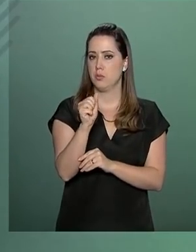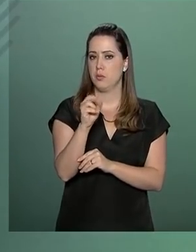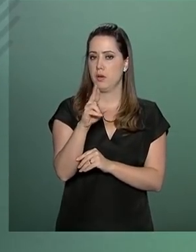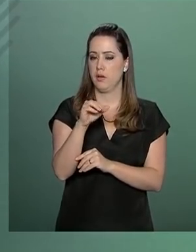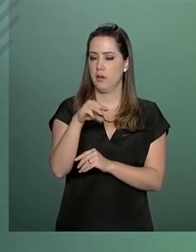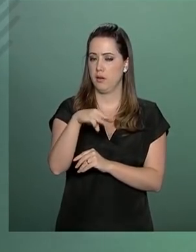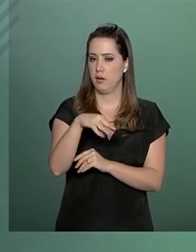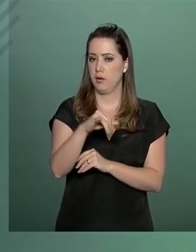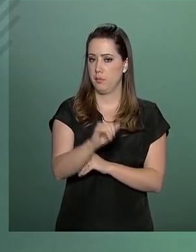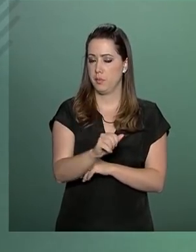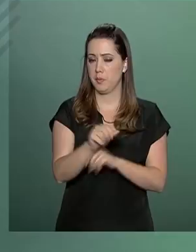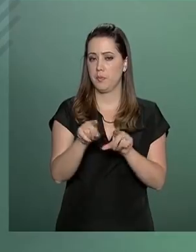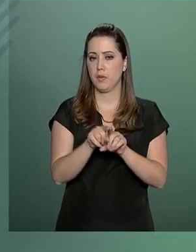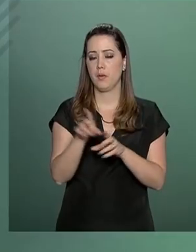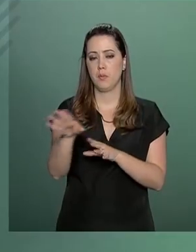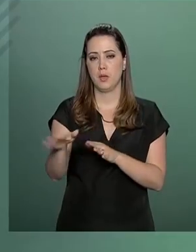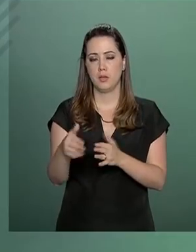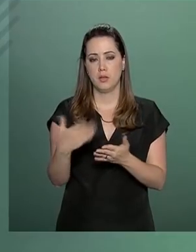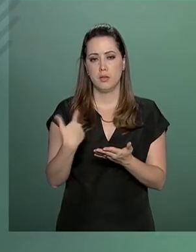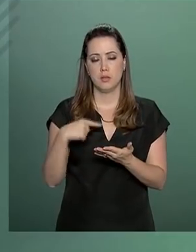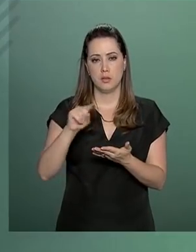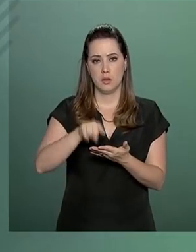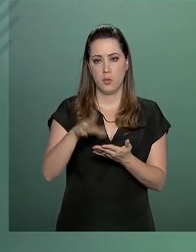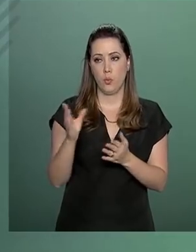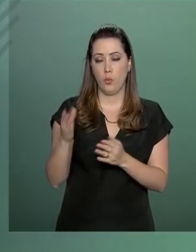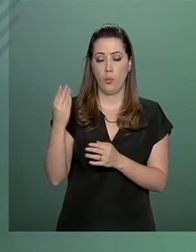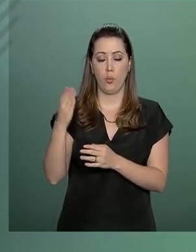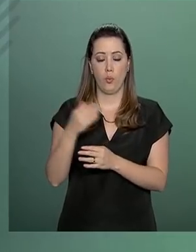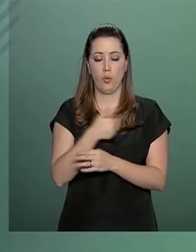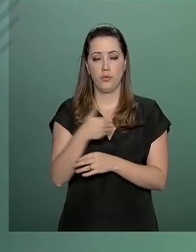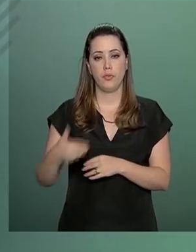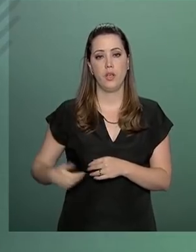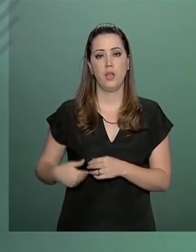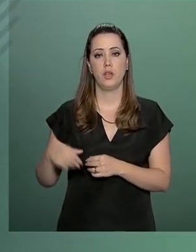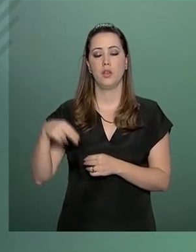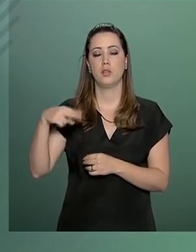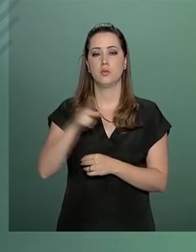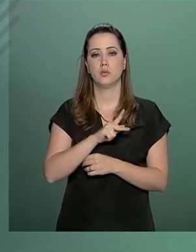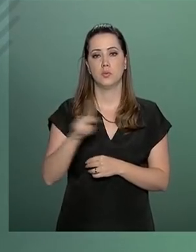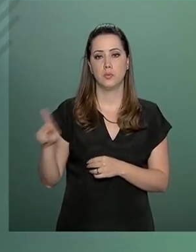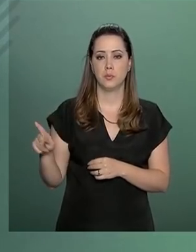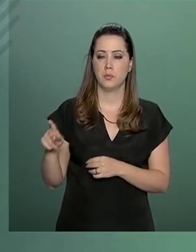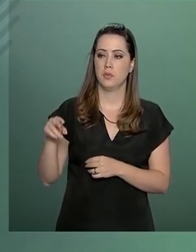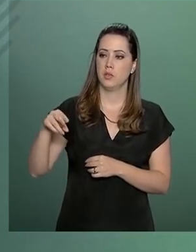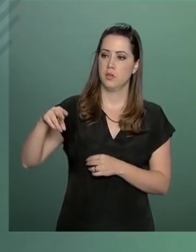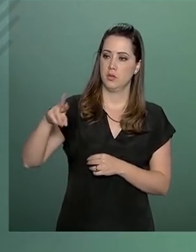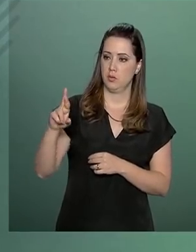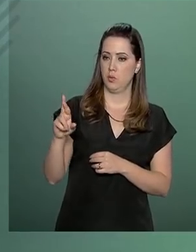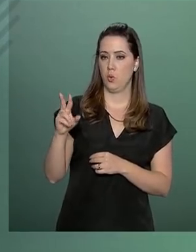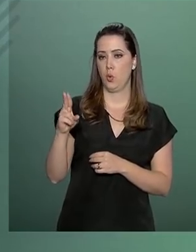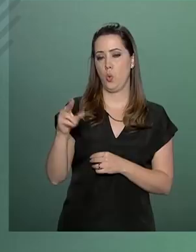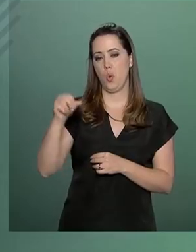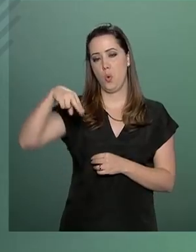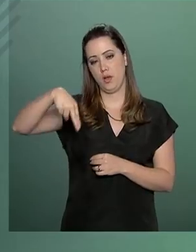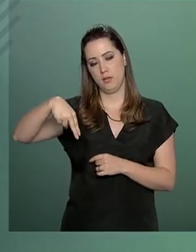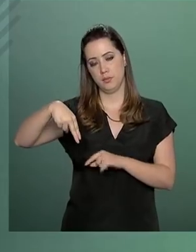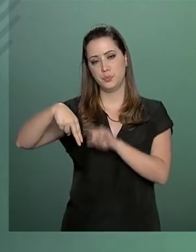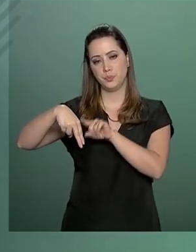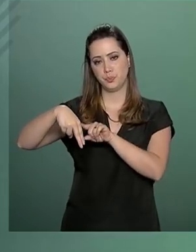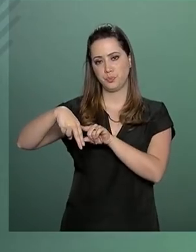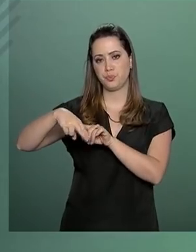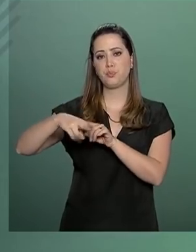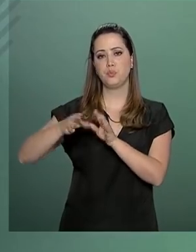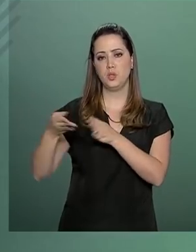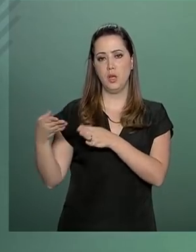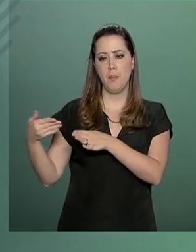de Roraima, para recolhimento pelo governo do presidente encarregado Juan Guaidó por